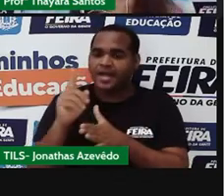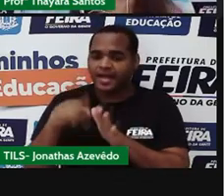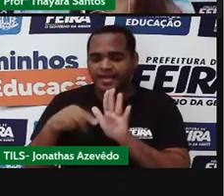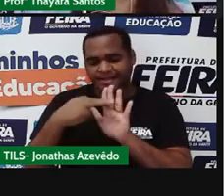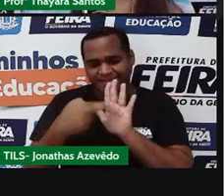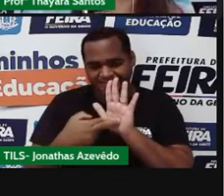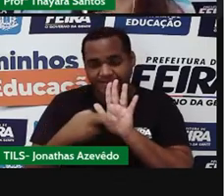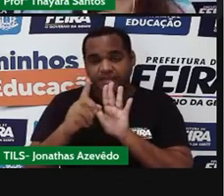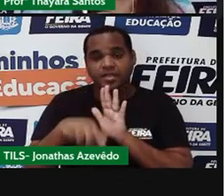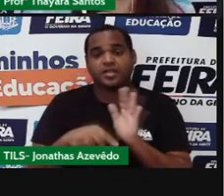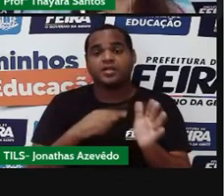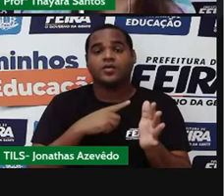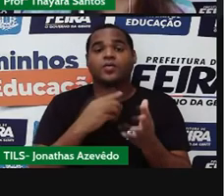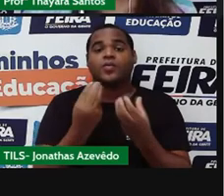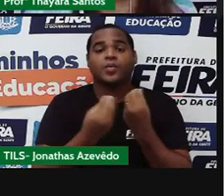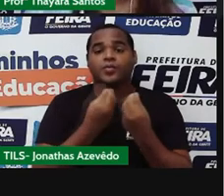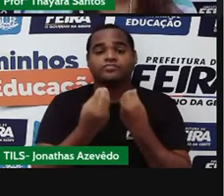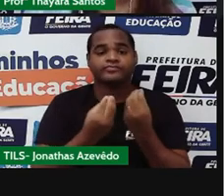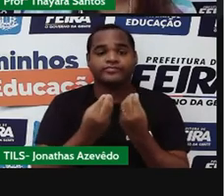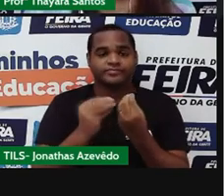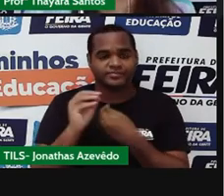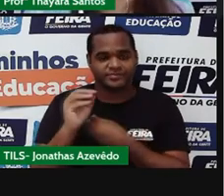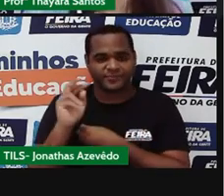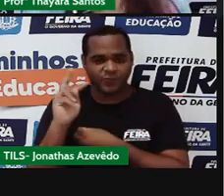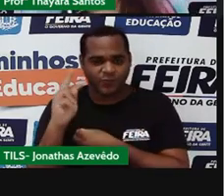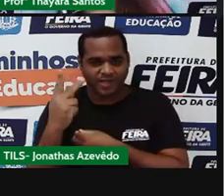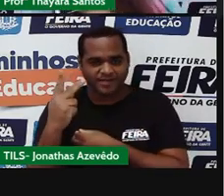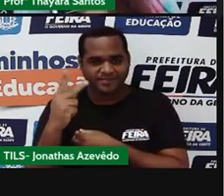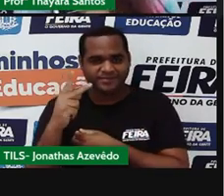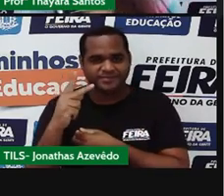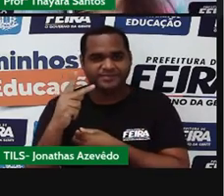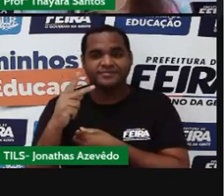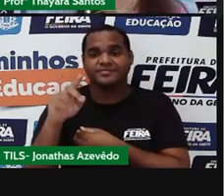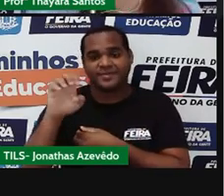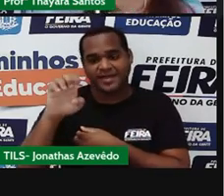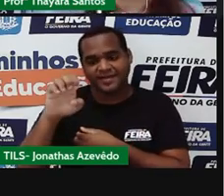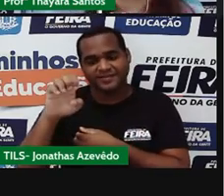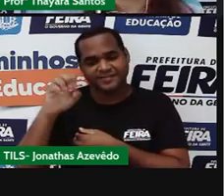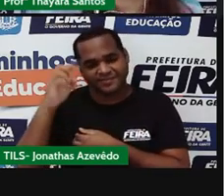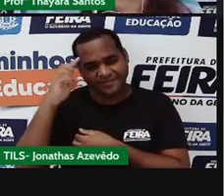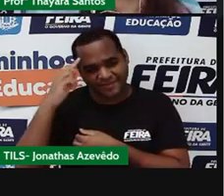hidrogênio vai ser representado pelo hélio o hélio vai ser representado pelo